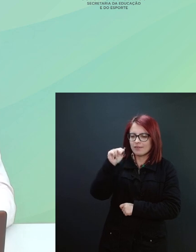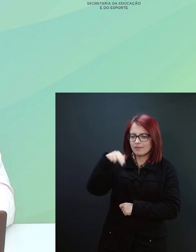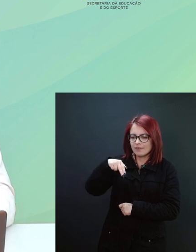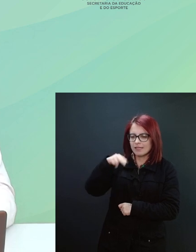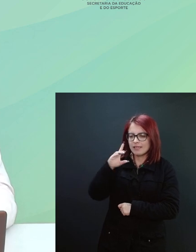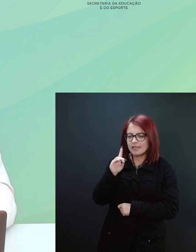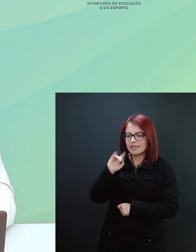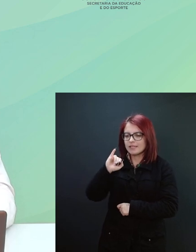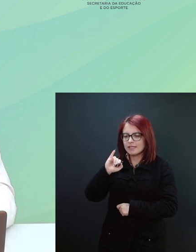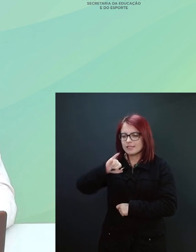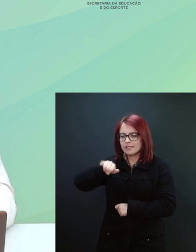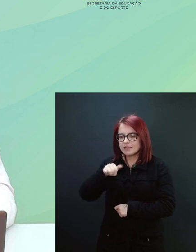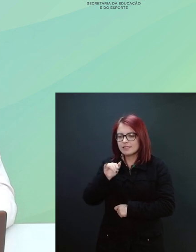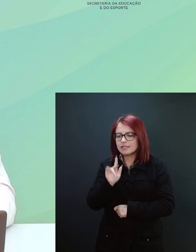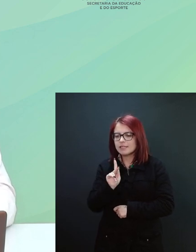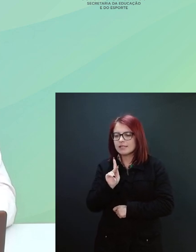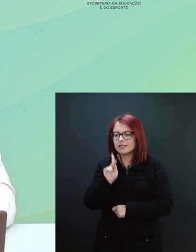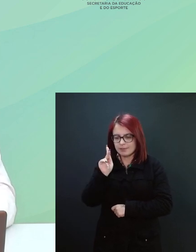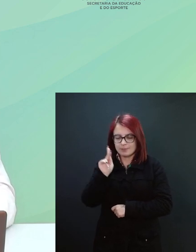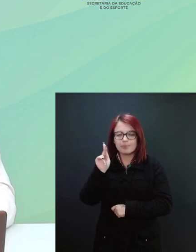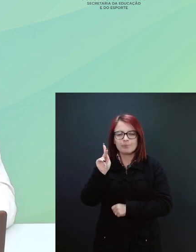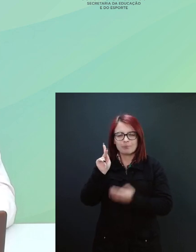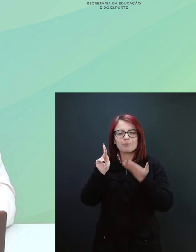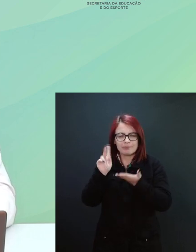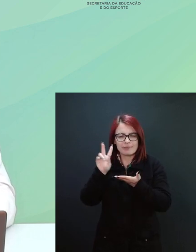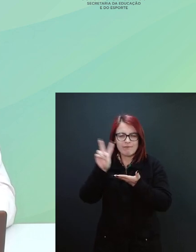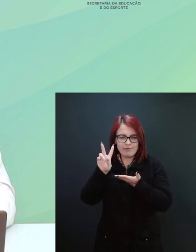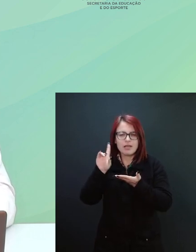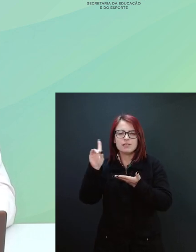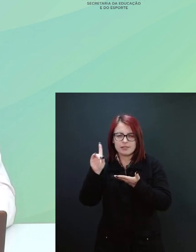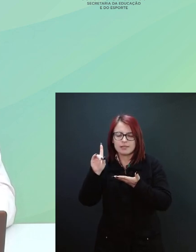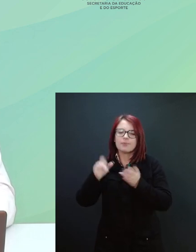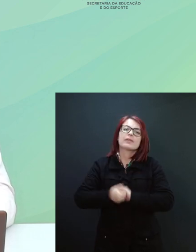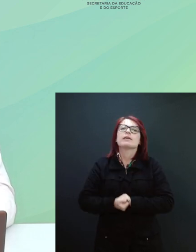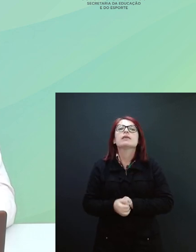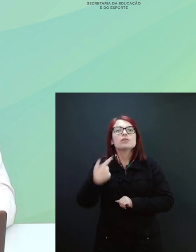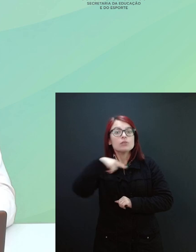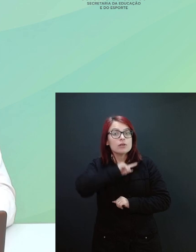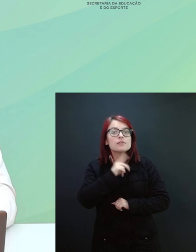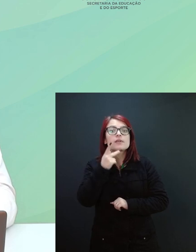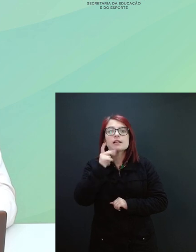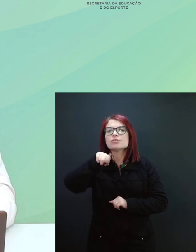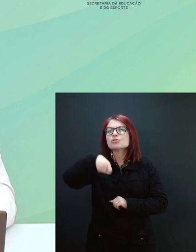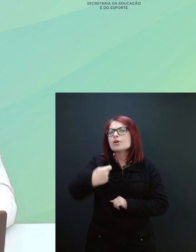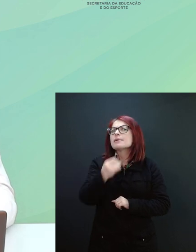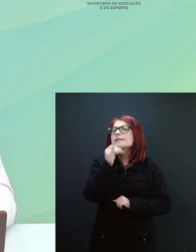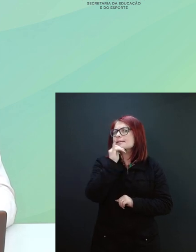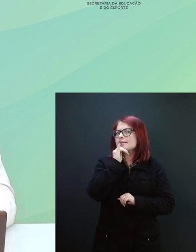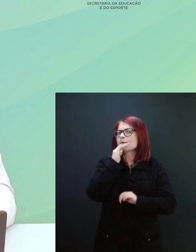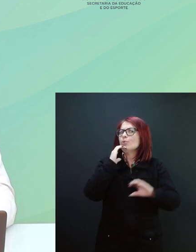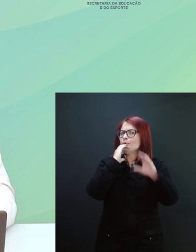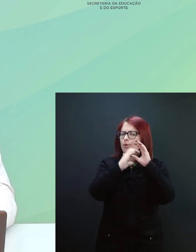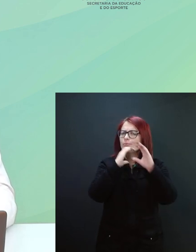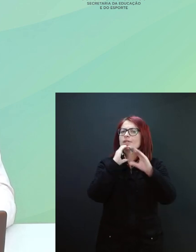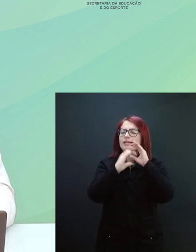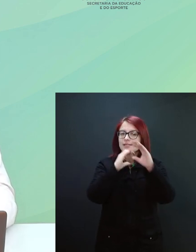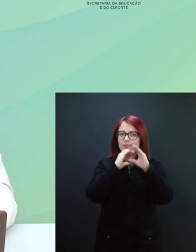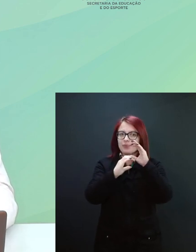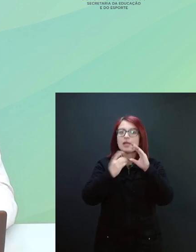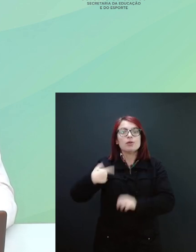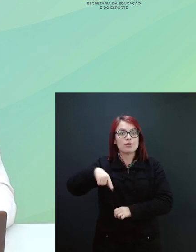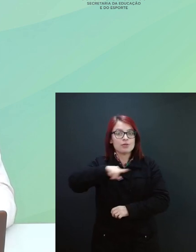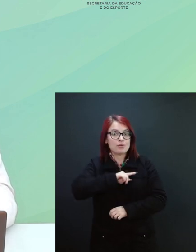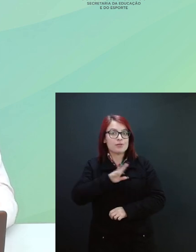exemplos sobre a iniciação da comunicação. Então iremos trabalhar alguns